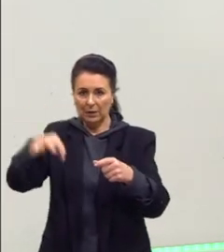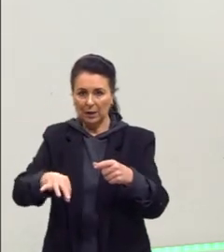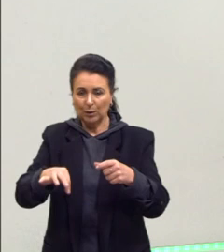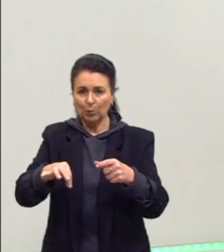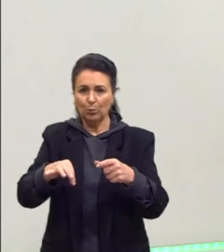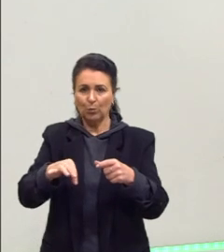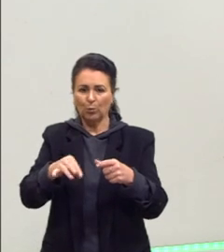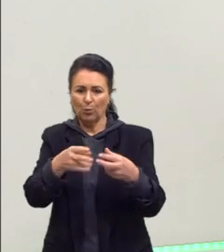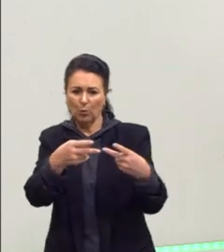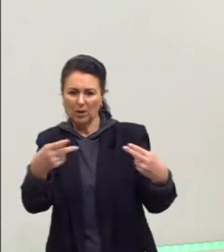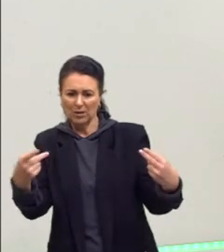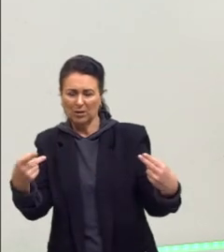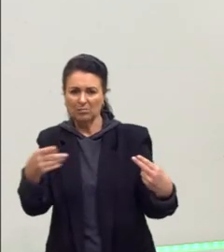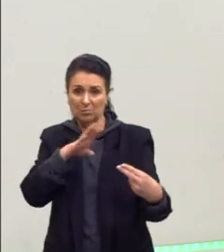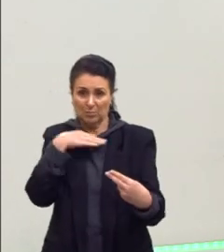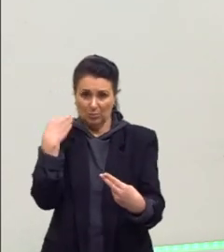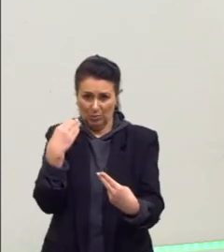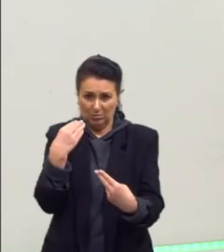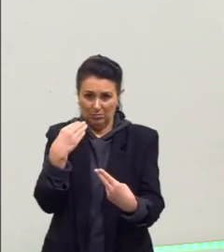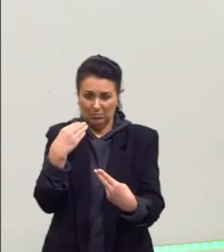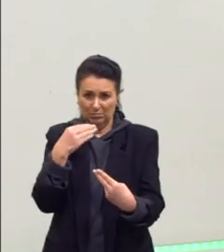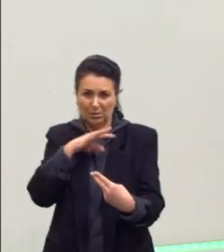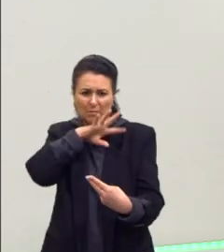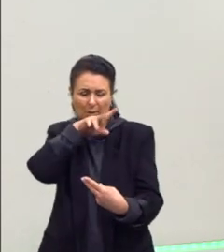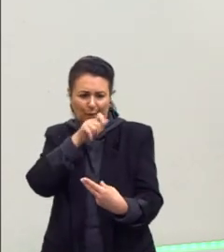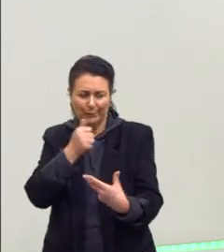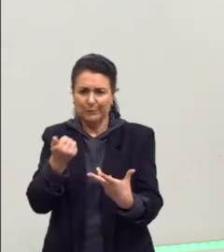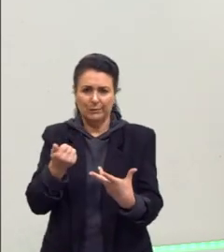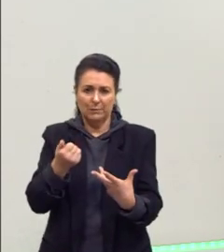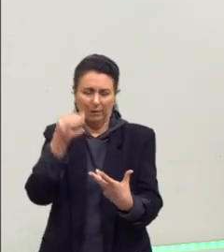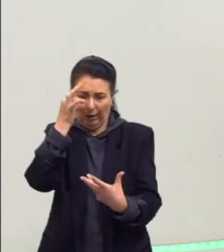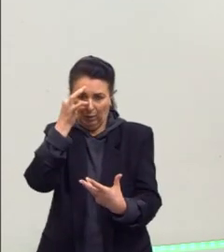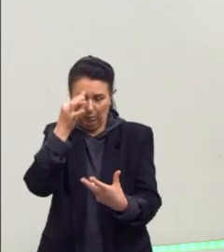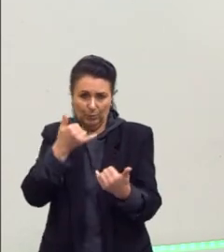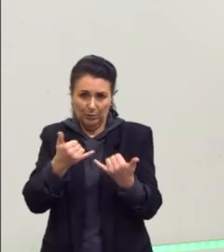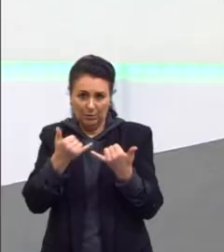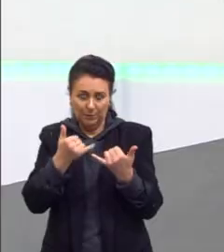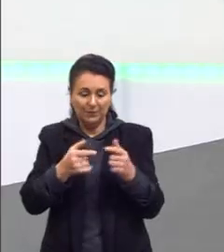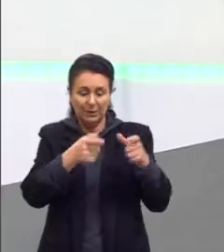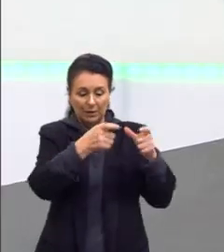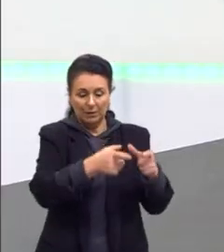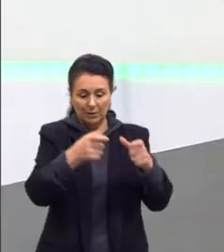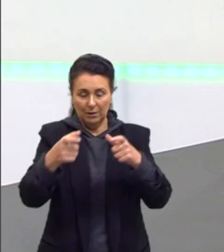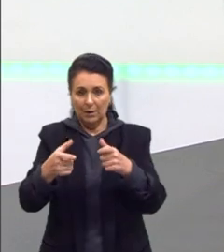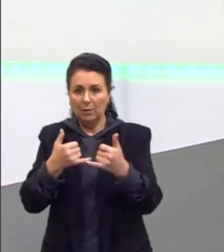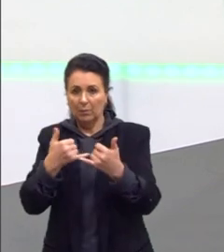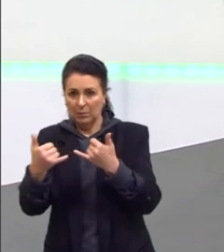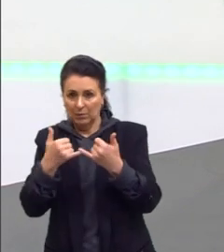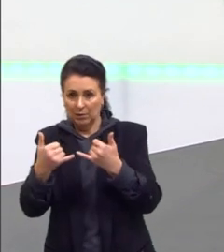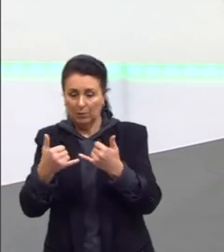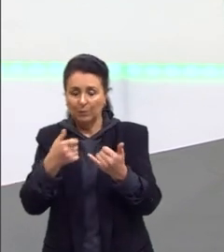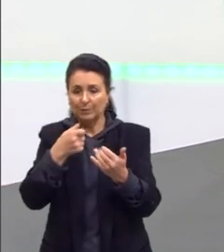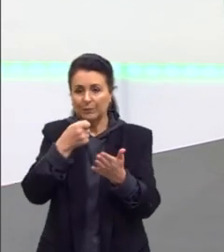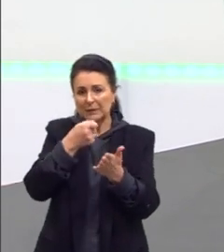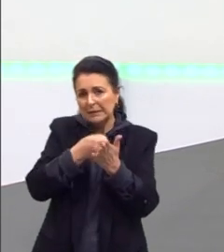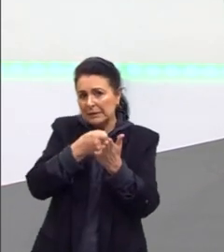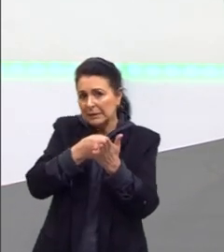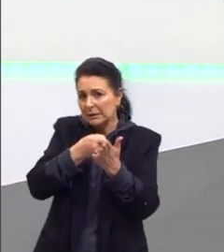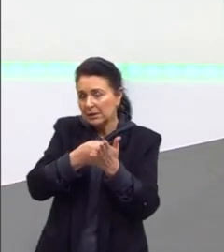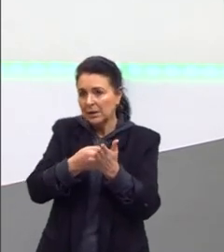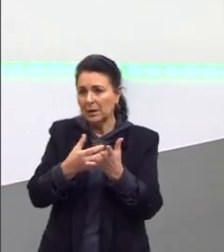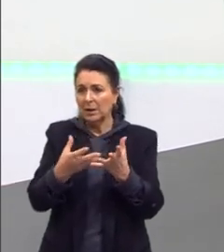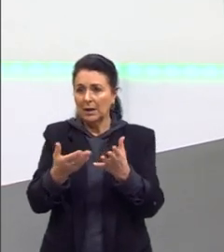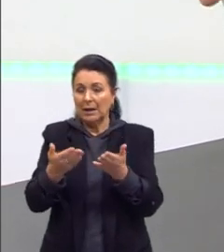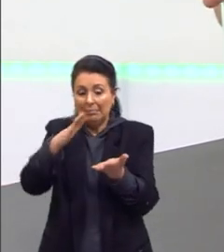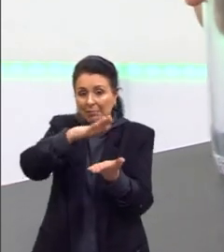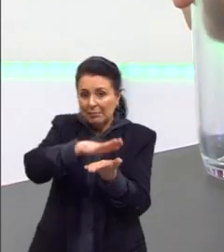de bichos, ali, cadáveres. E aí, nesses frascos. Por exemplo, um frasco, ele tampava bem, muito